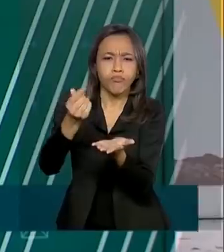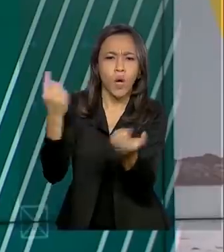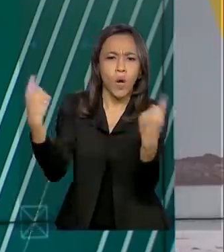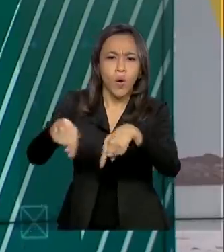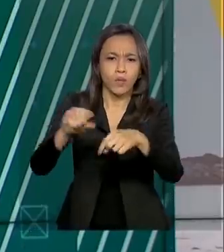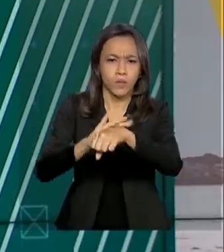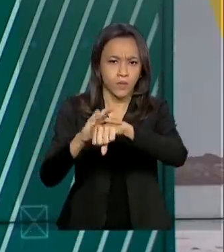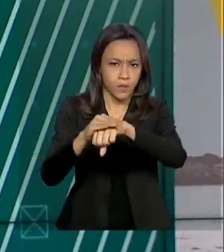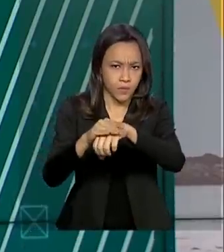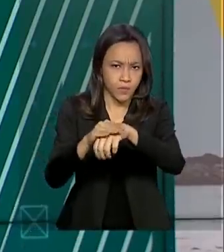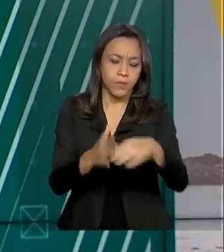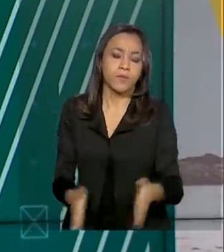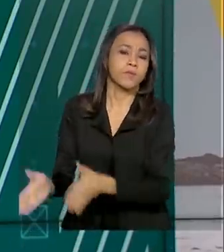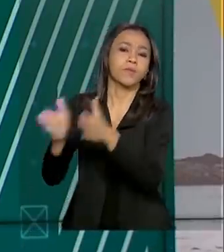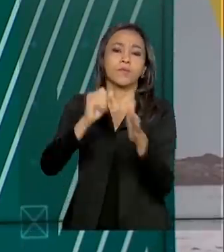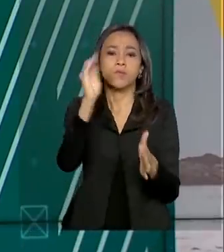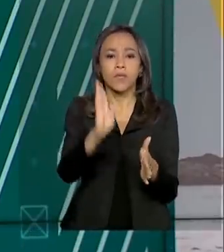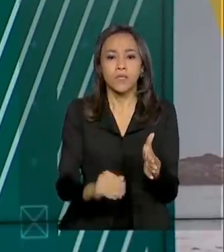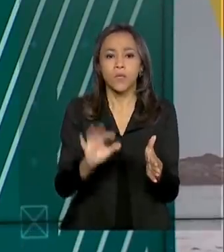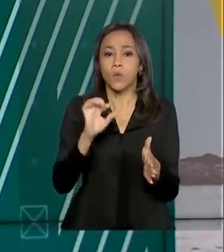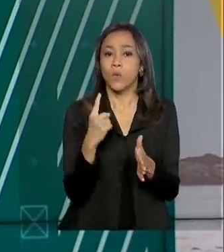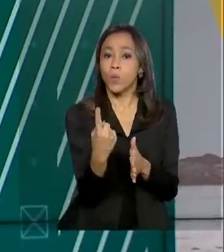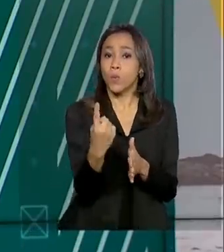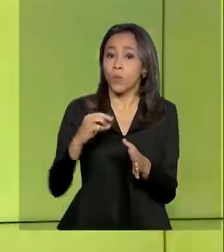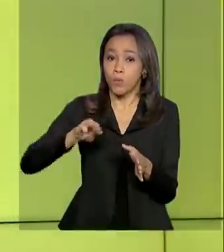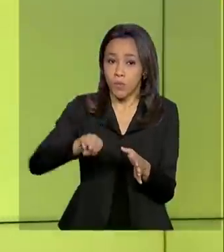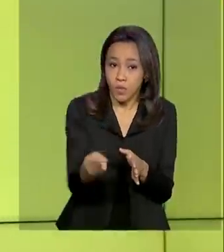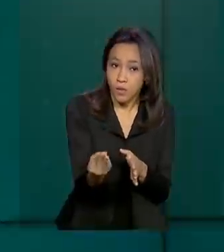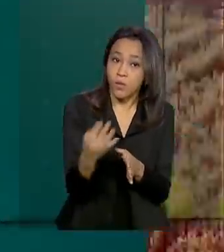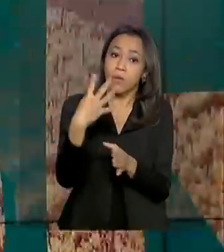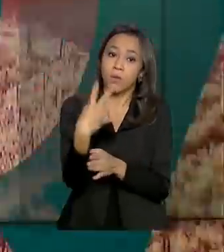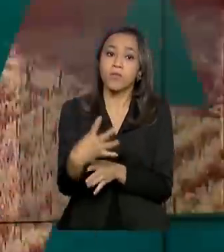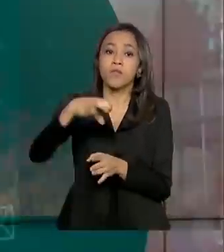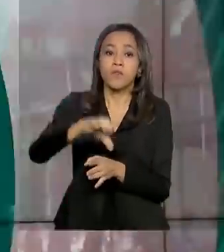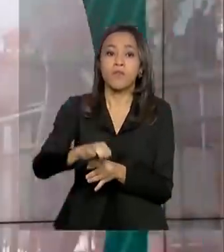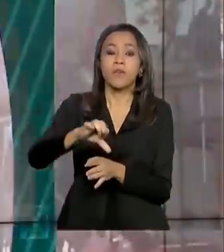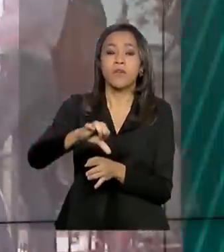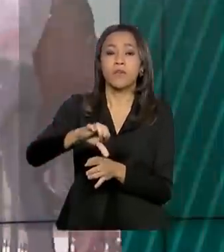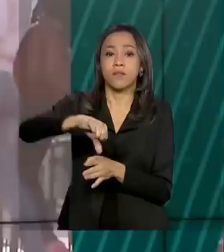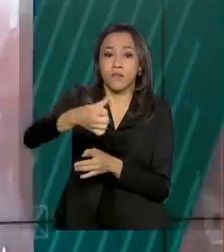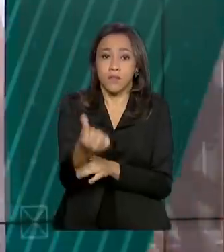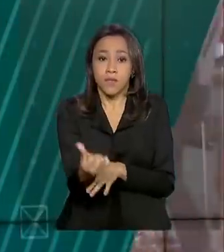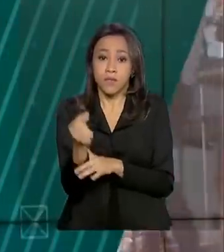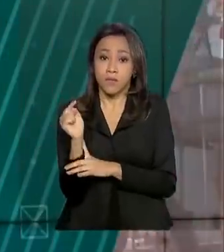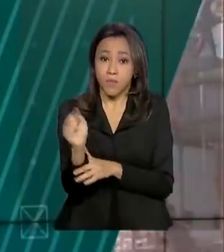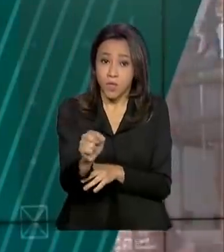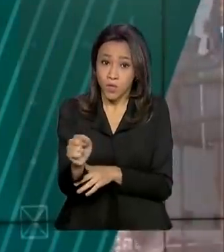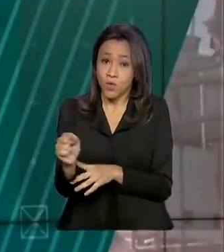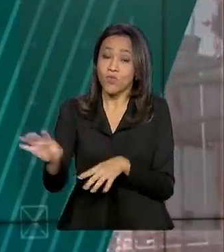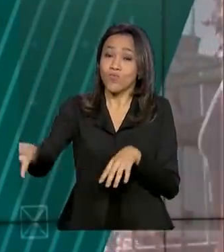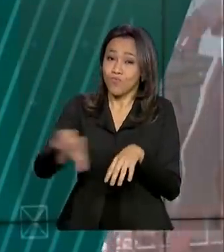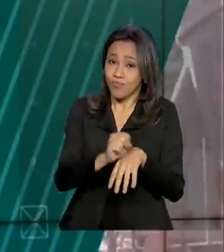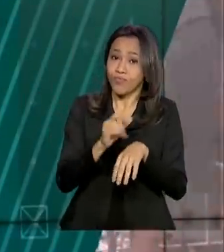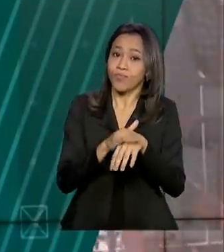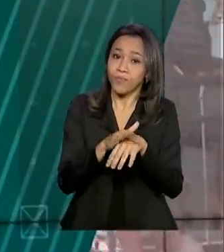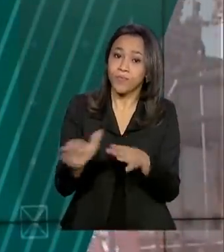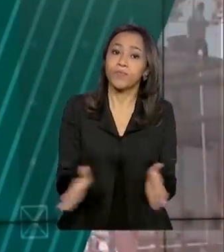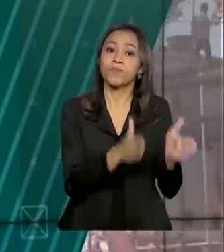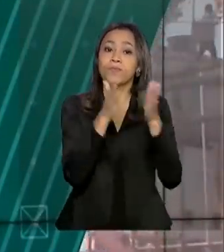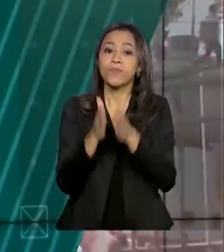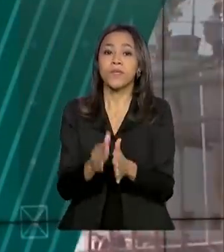E o Brasil registra mais de 1 milhão 496 mil casos de covid-19. São cerca de